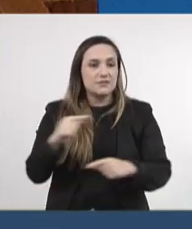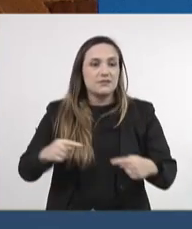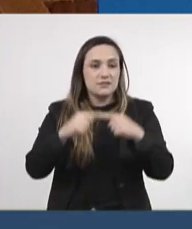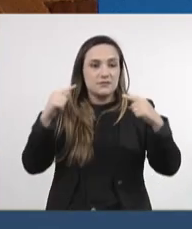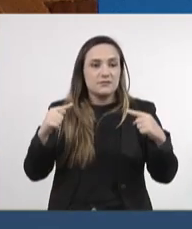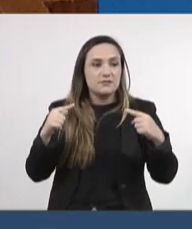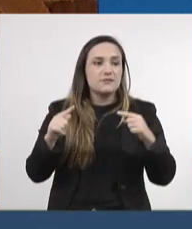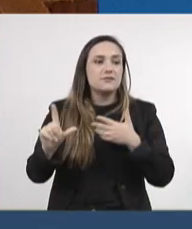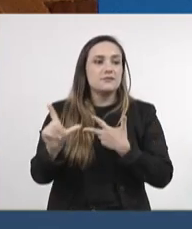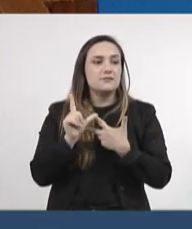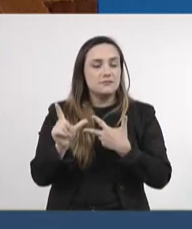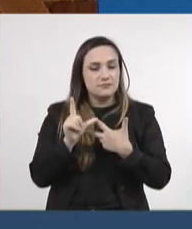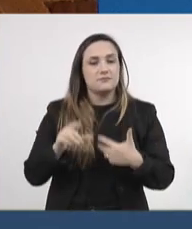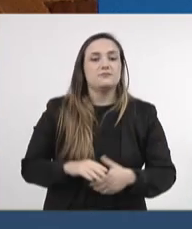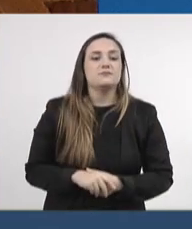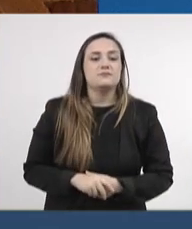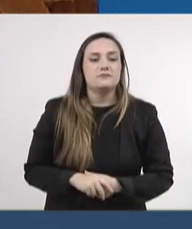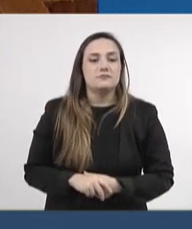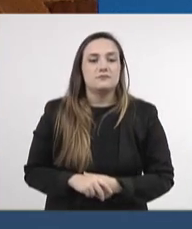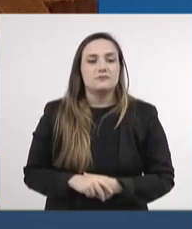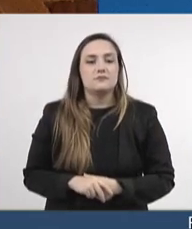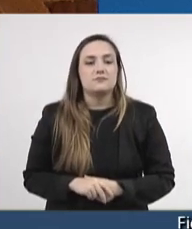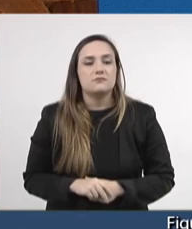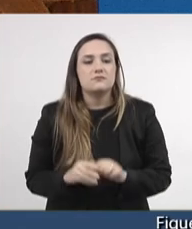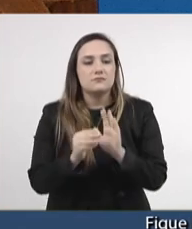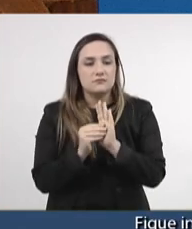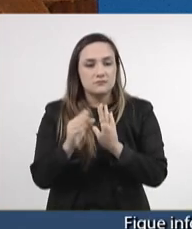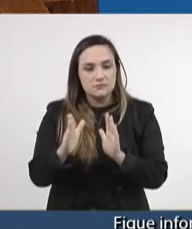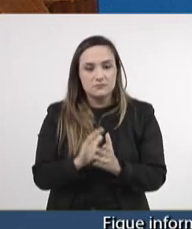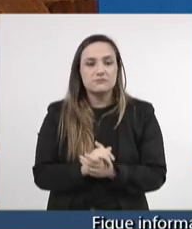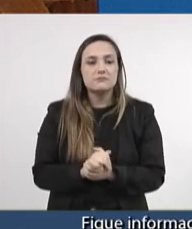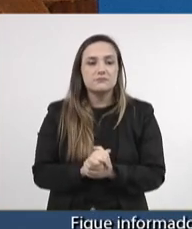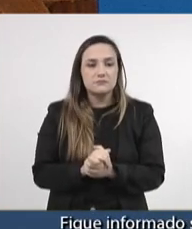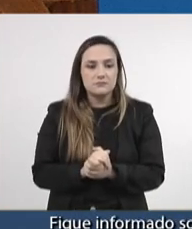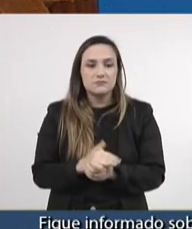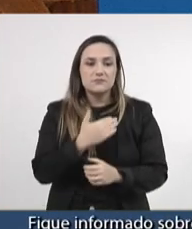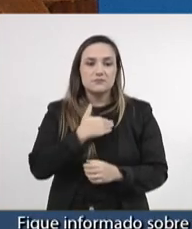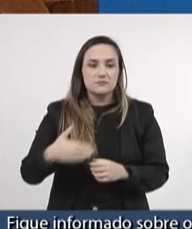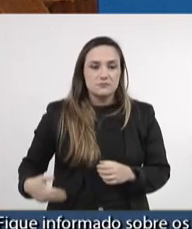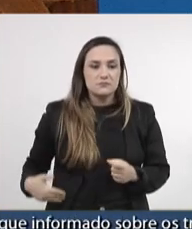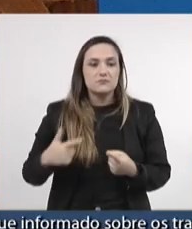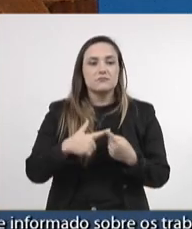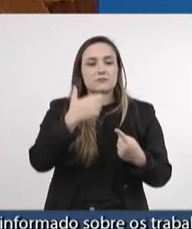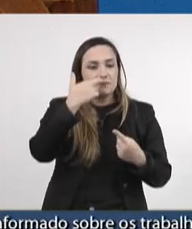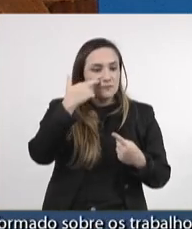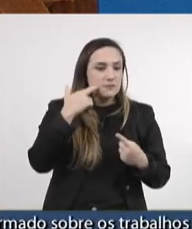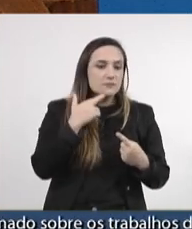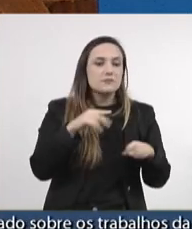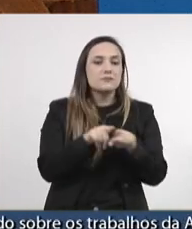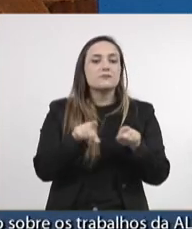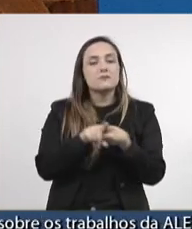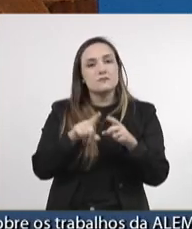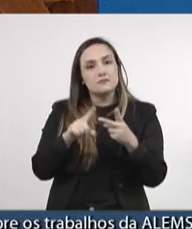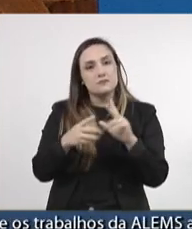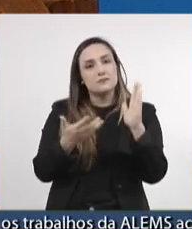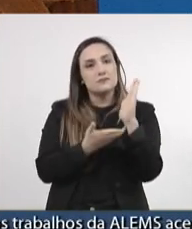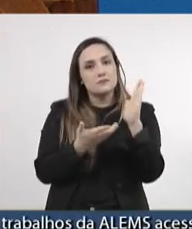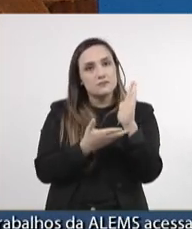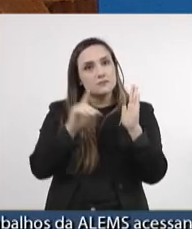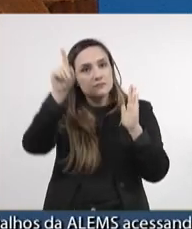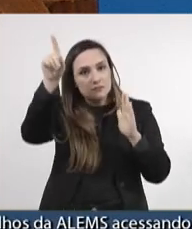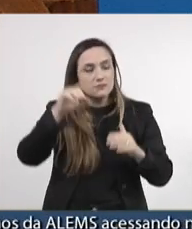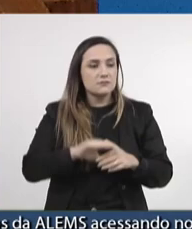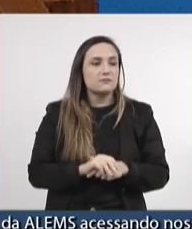legislativamente correta, nós estamos fazendo uma indicação, tanto ao governador Eduardo Hiddle, quanto à Câmara Federal, para que